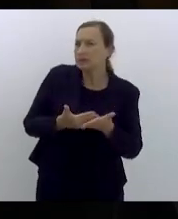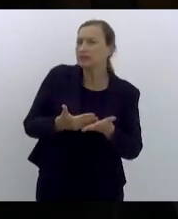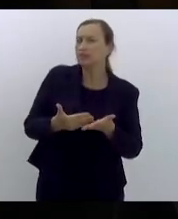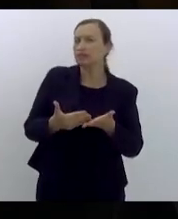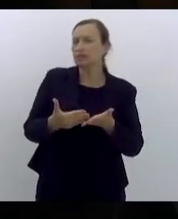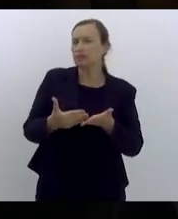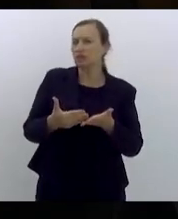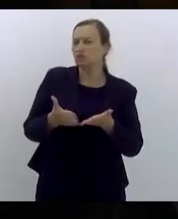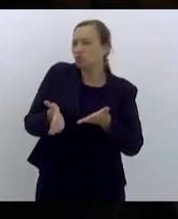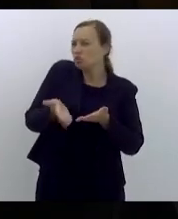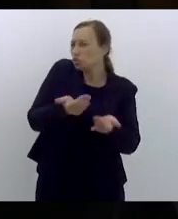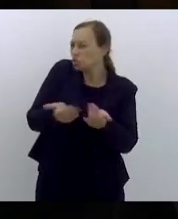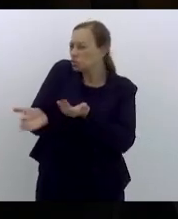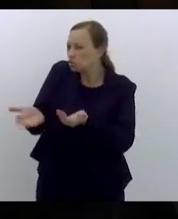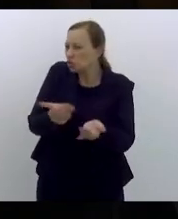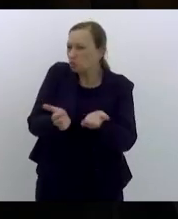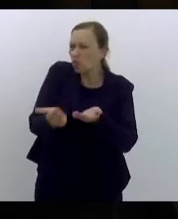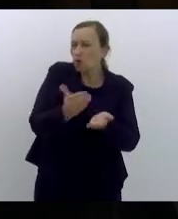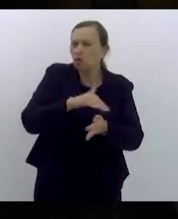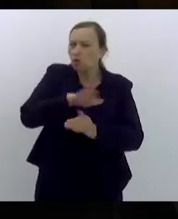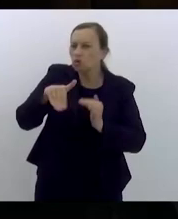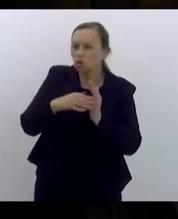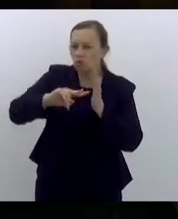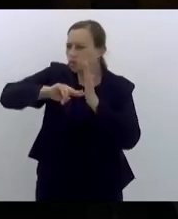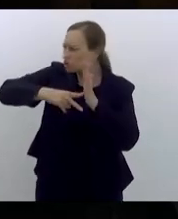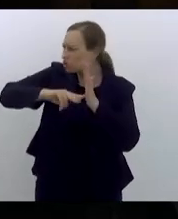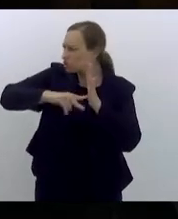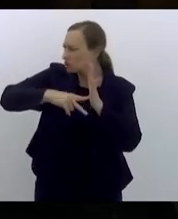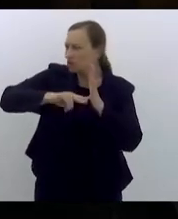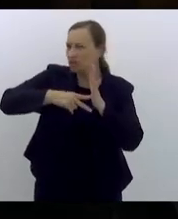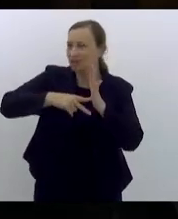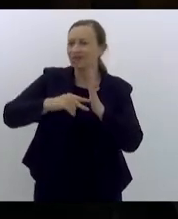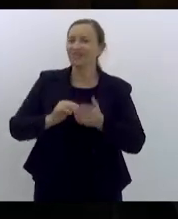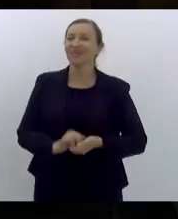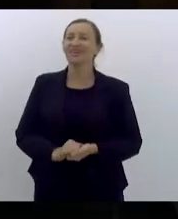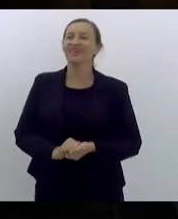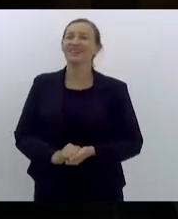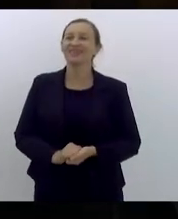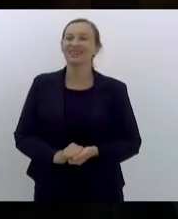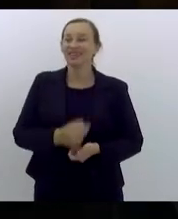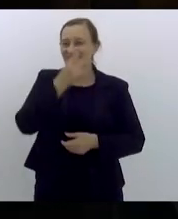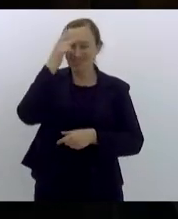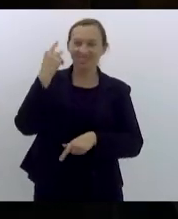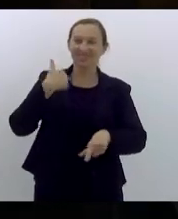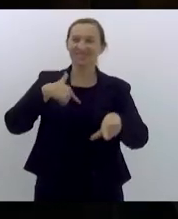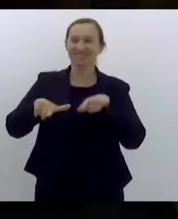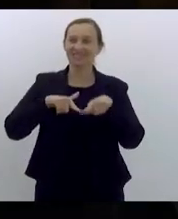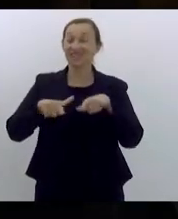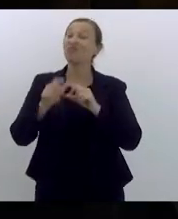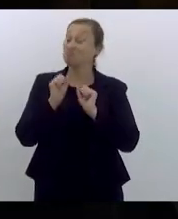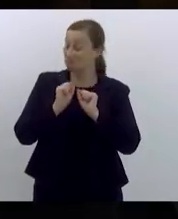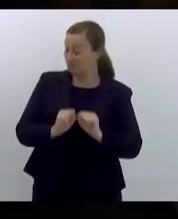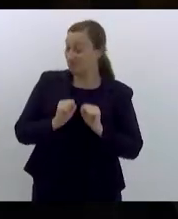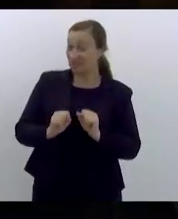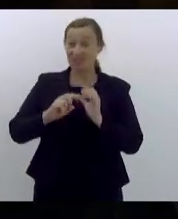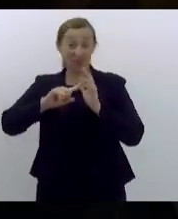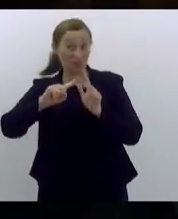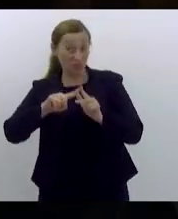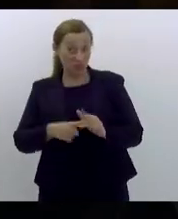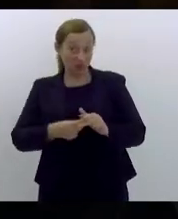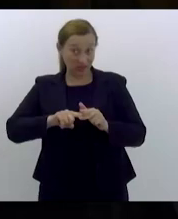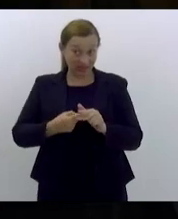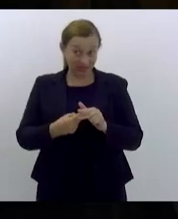convocou as centrais sindicais e diversas categorias de trabalhadoras e trabalhadores para que nós pudéssemos corrigir